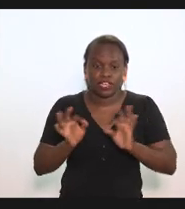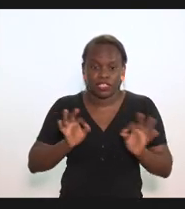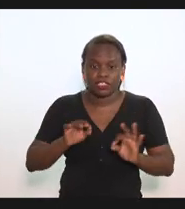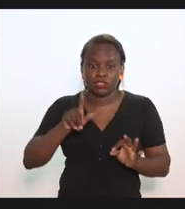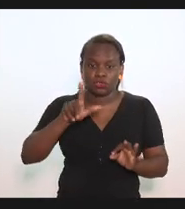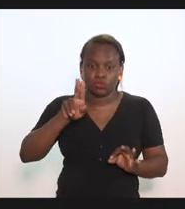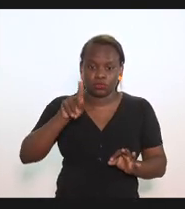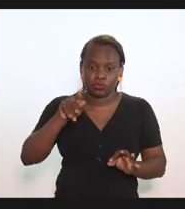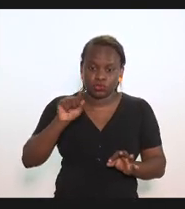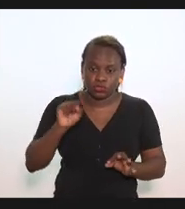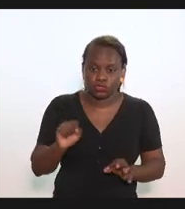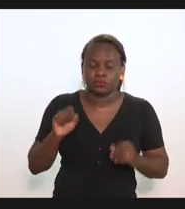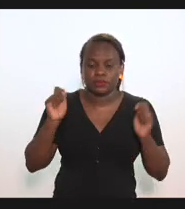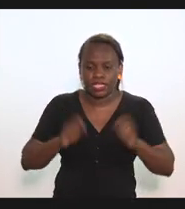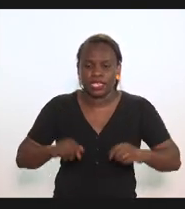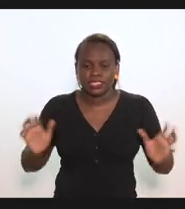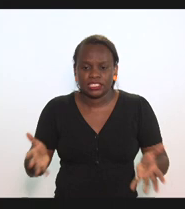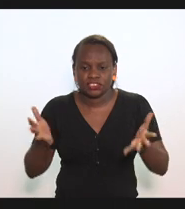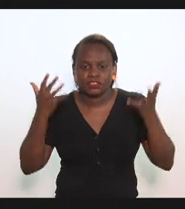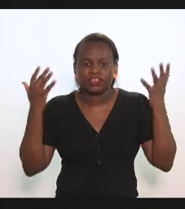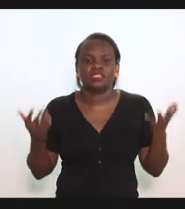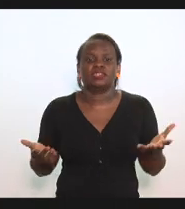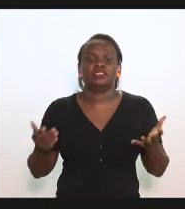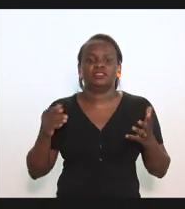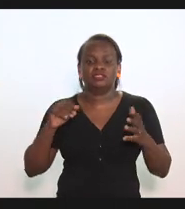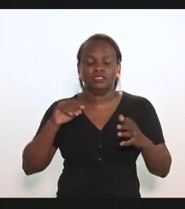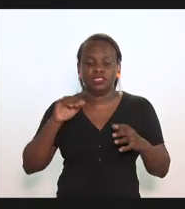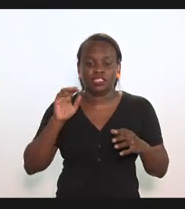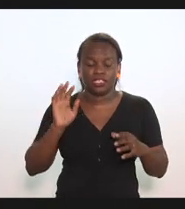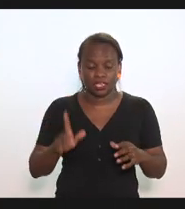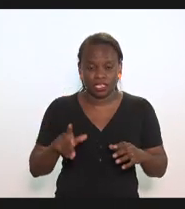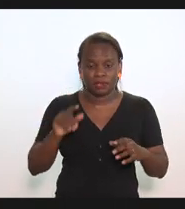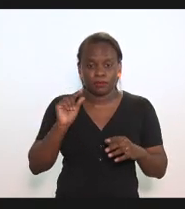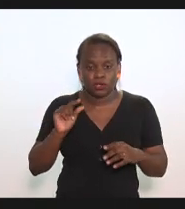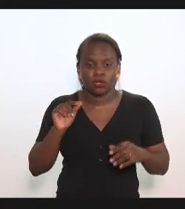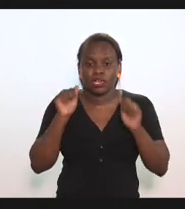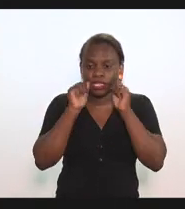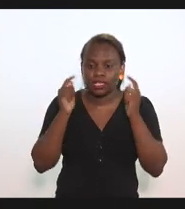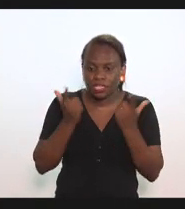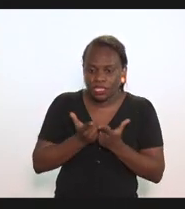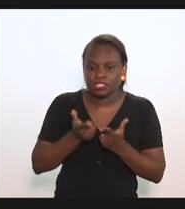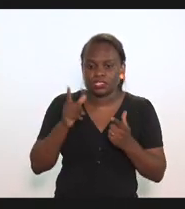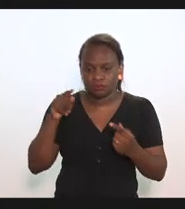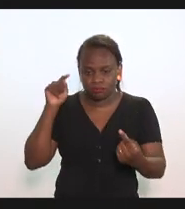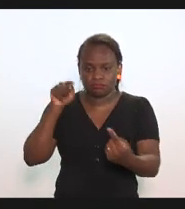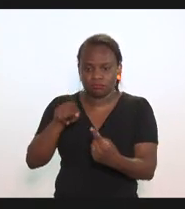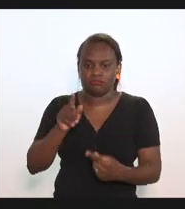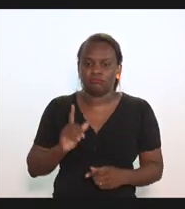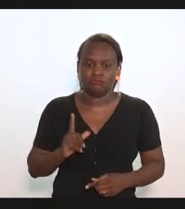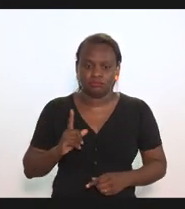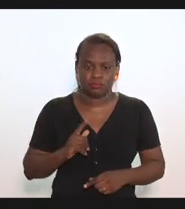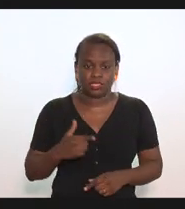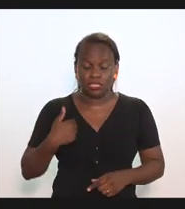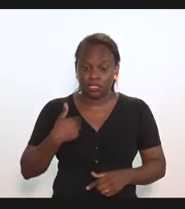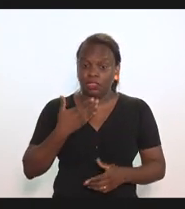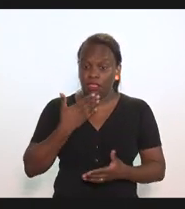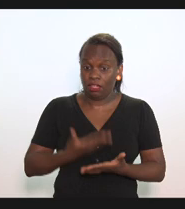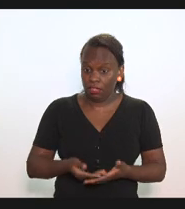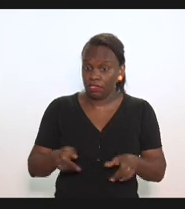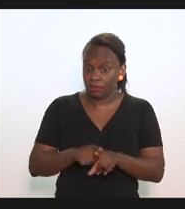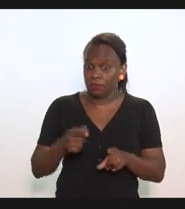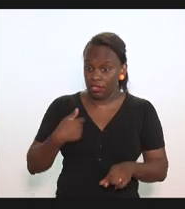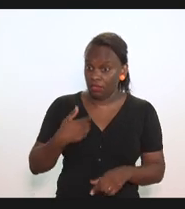que pode ser incentivada a partir de um pequeno gesto que a Assembleia Legislativa aponta pasmem para minha também